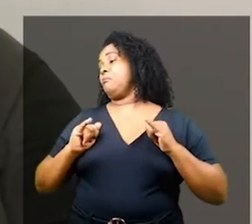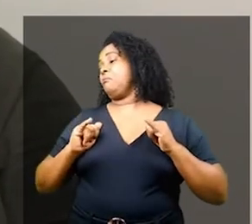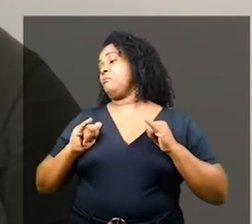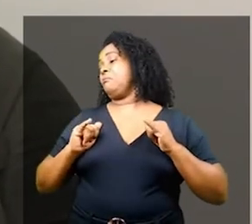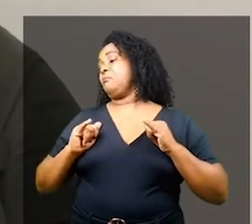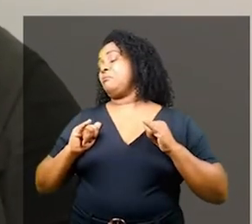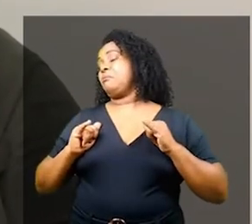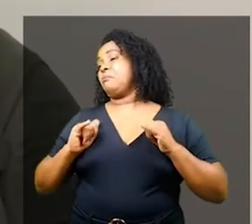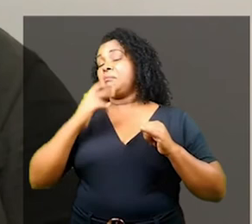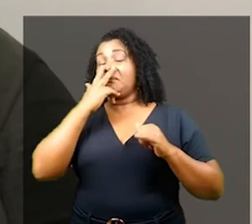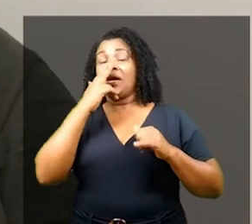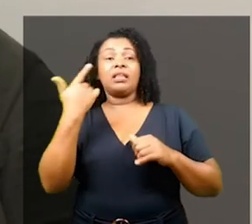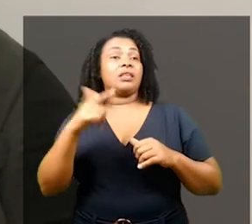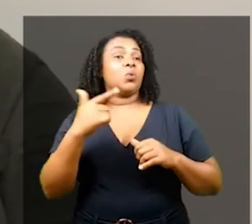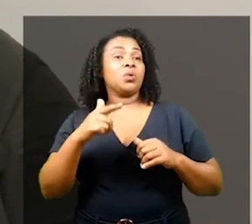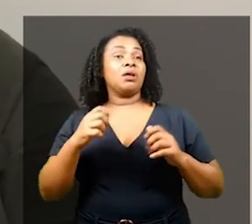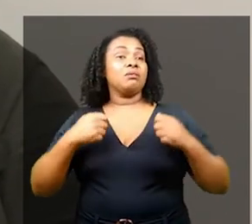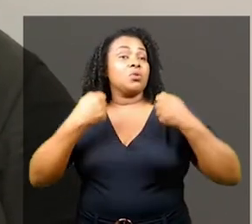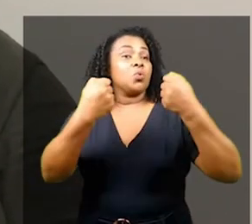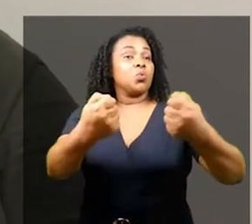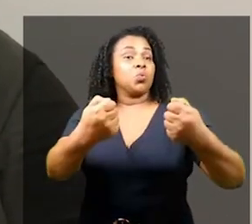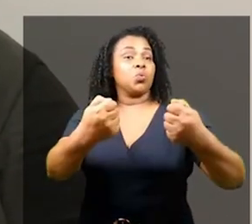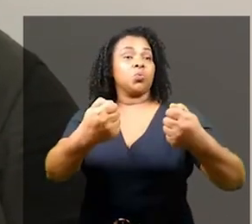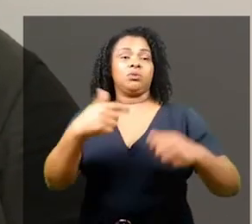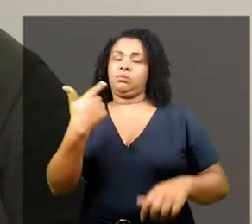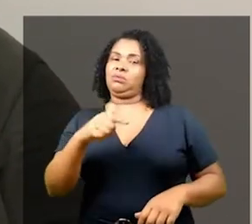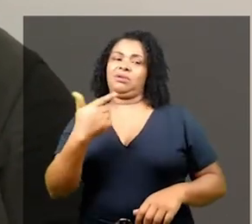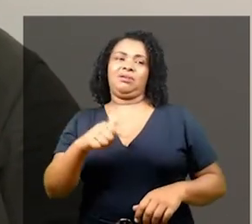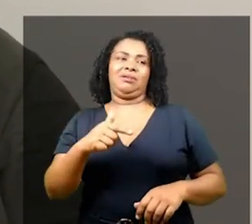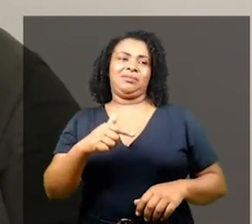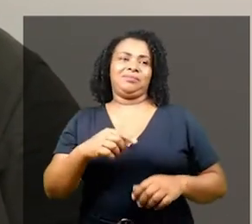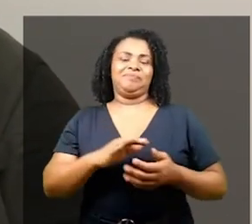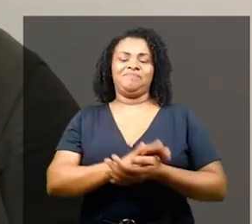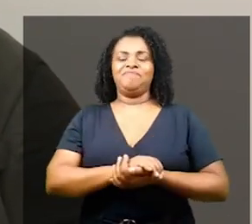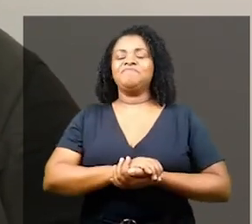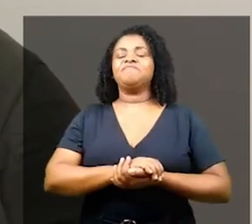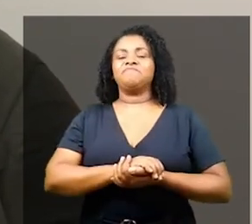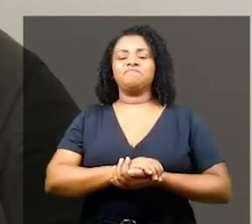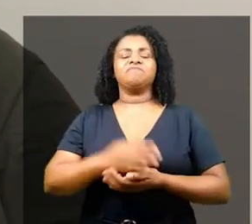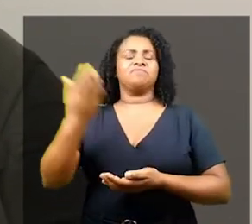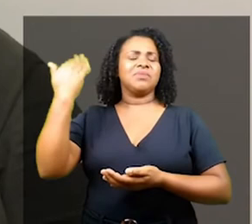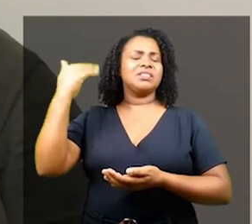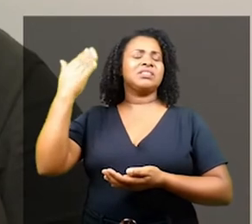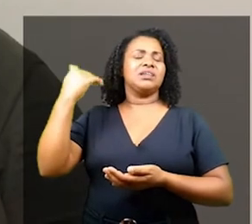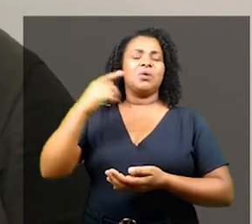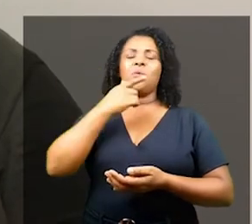está acomodado e continuará acomodado. Esse é o poder da inércia.